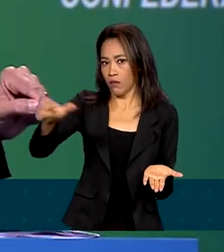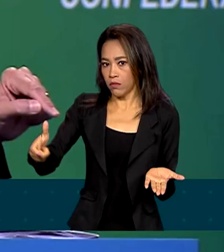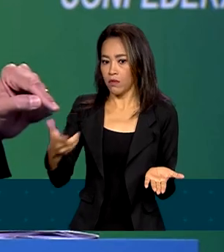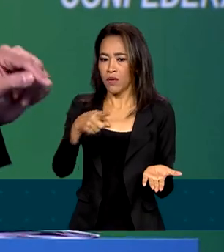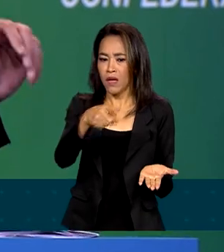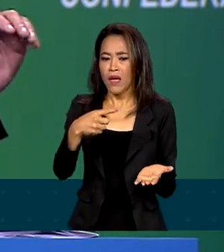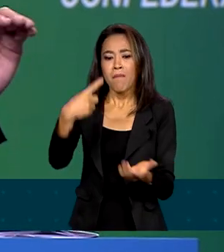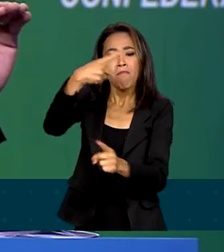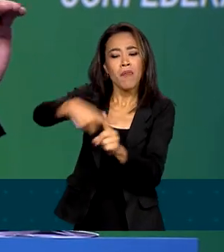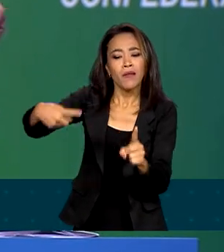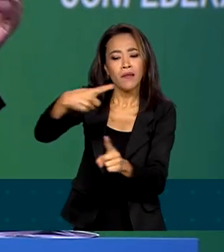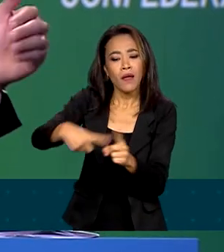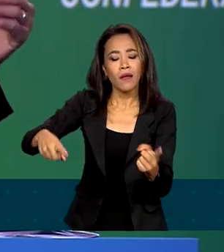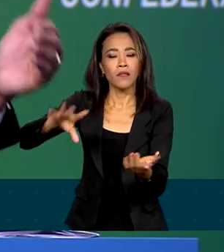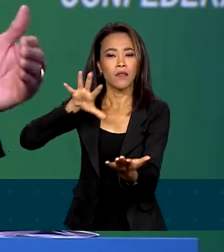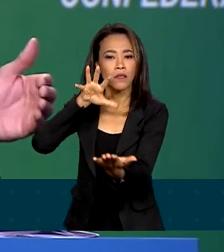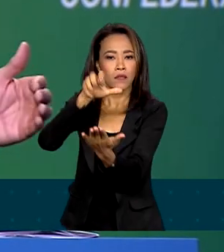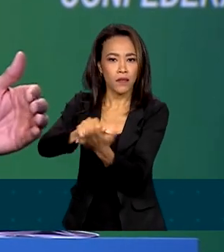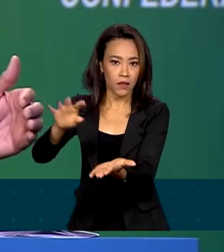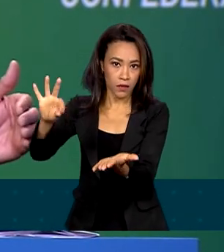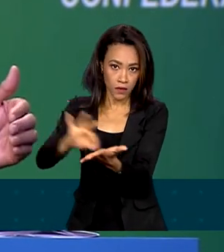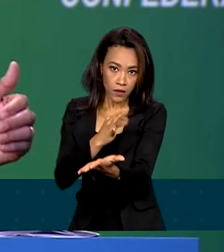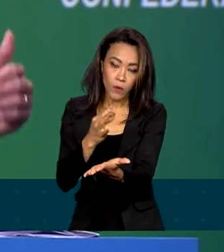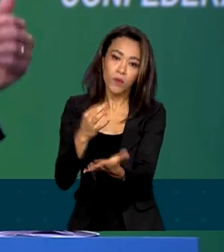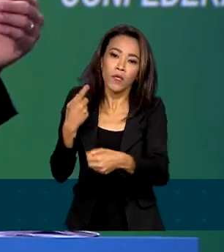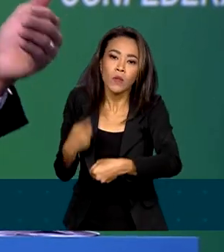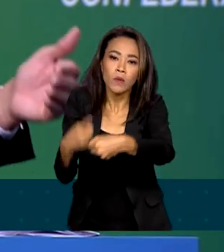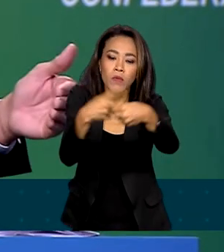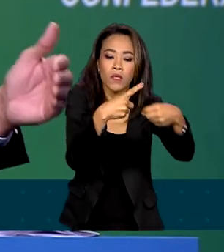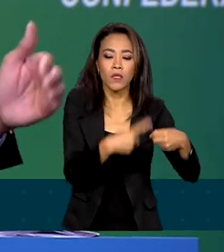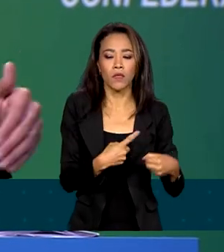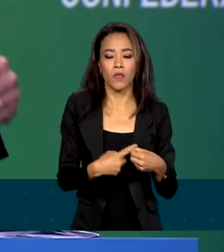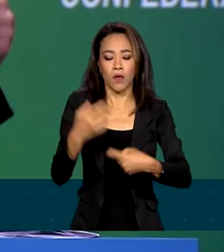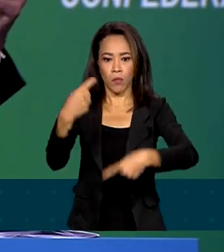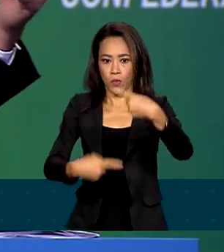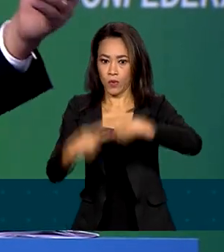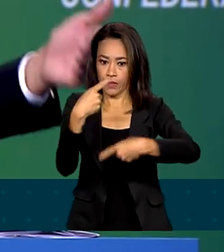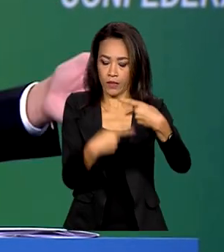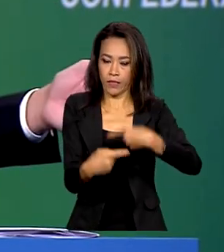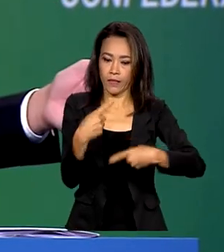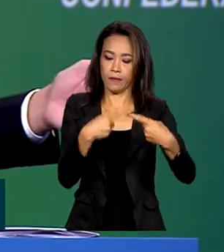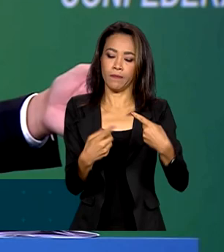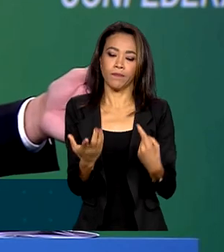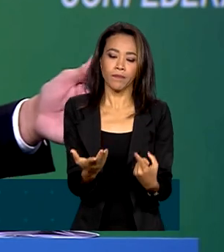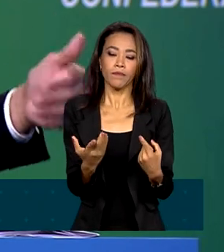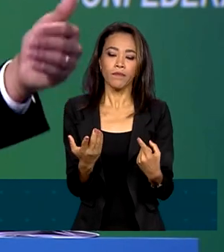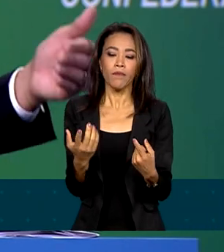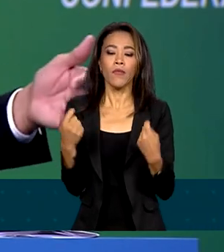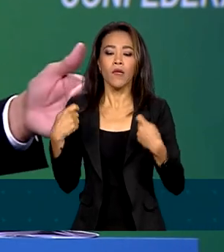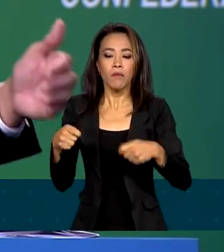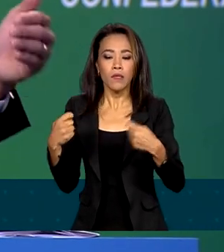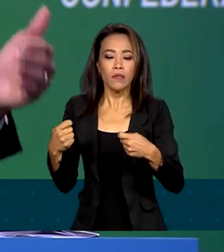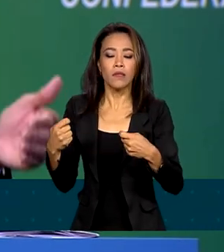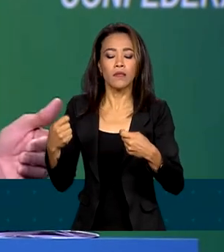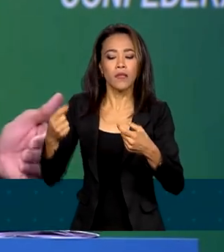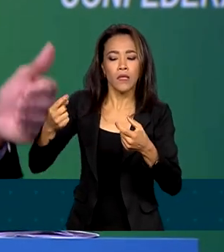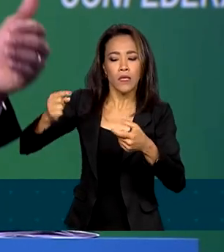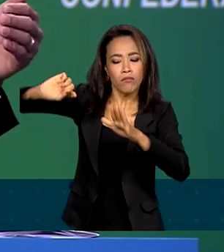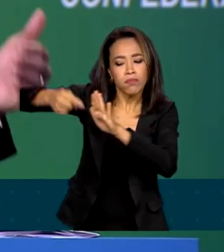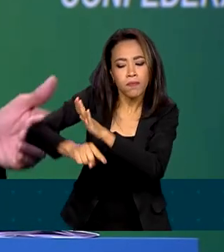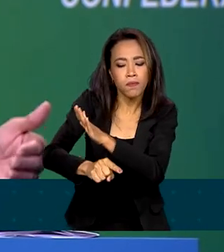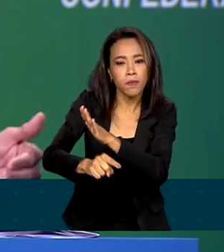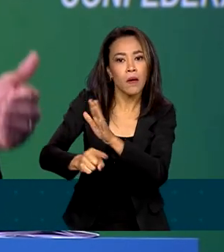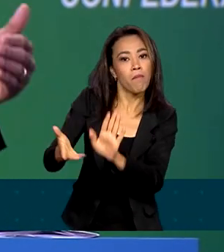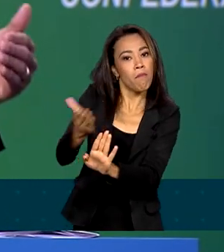nos municípios. Portanto, nenhuma política pública deva existir ou deva ser aprofundada, executada, sem